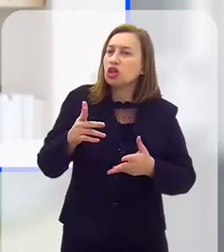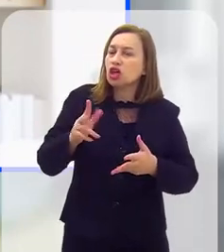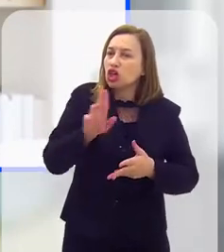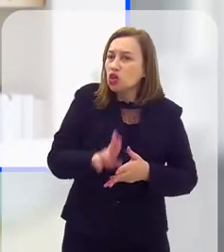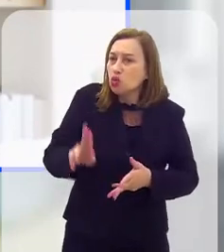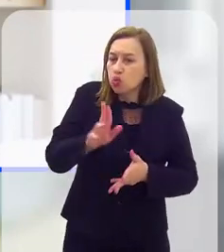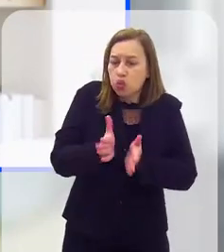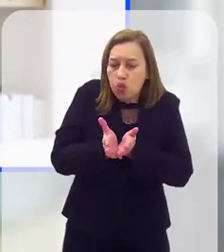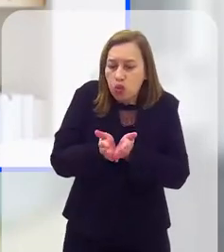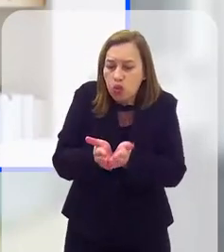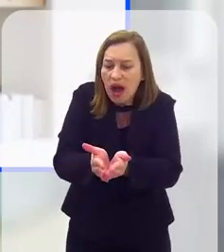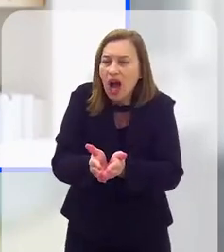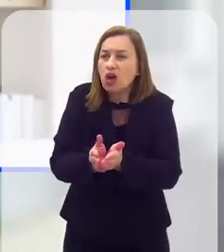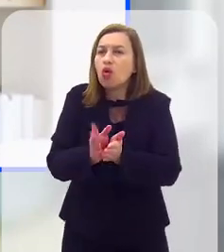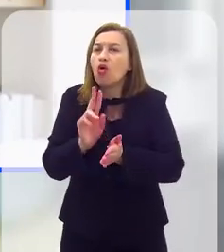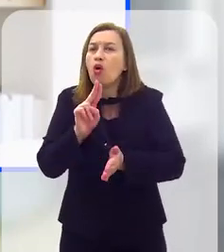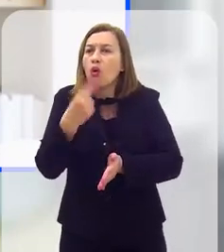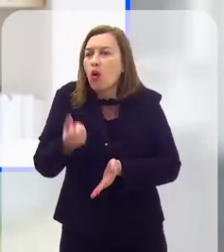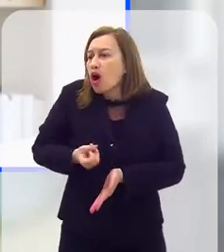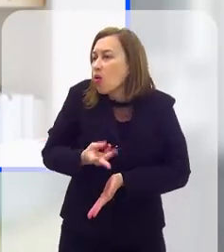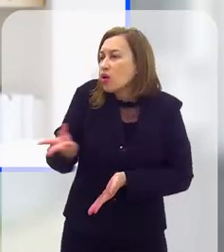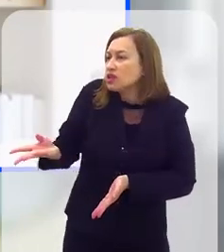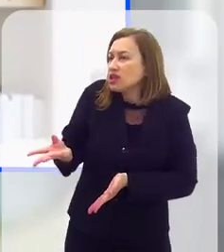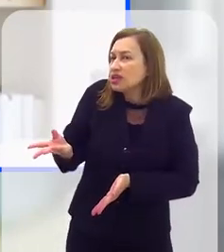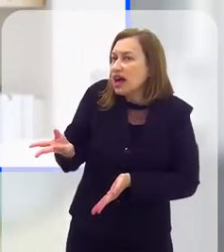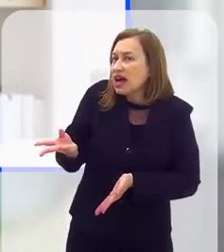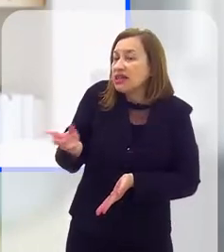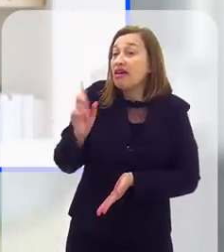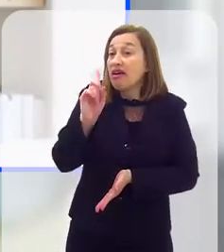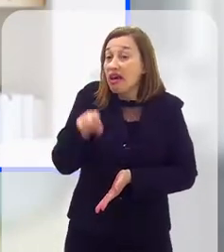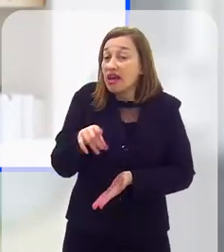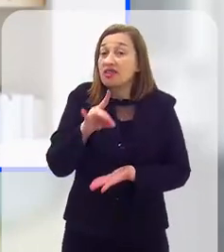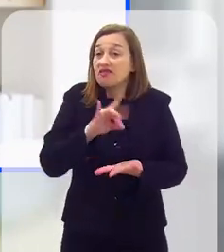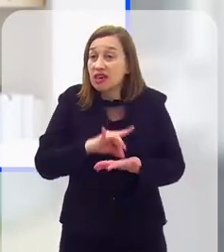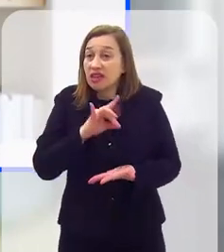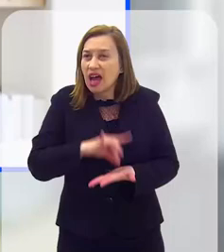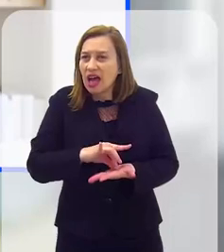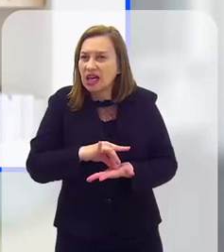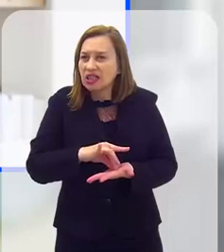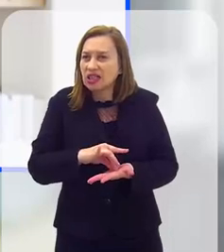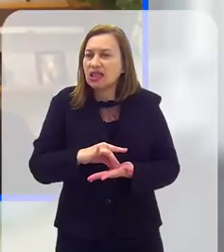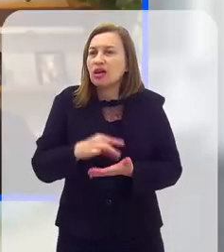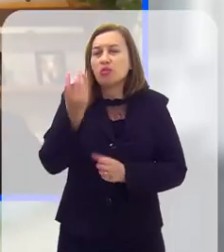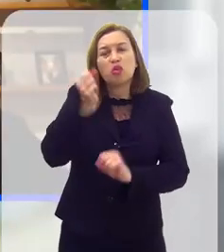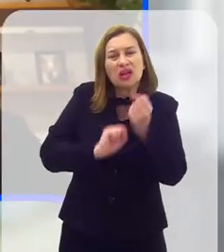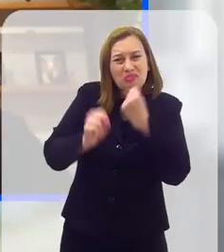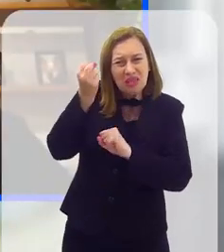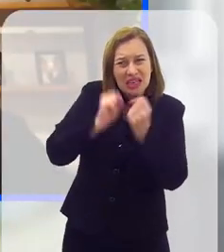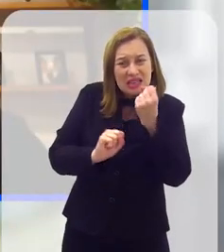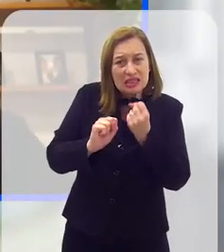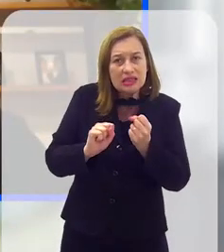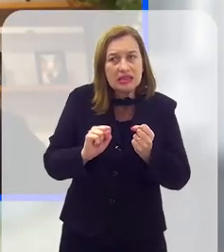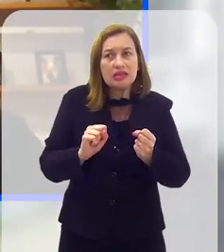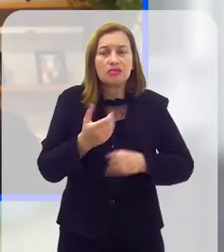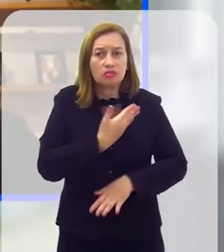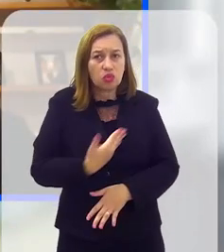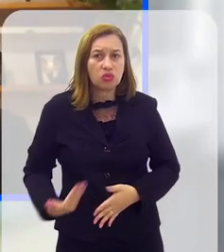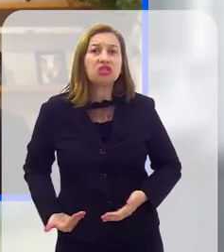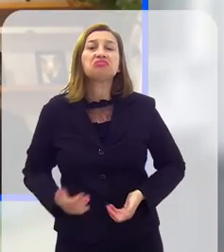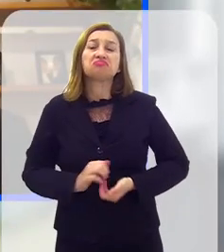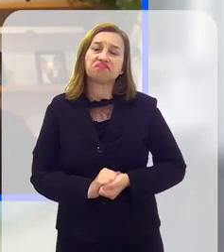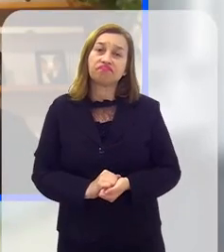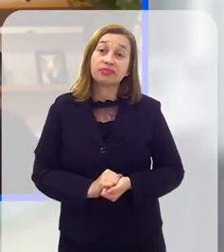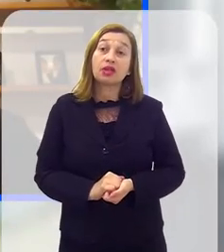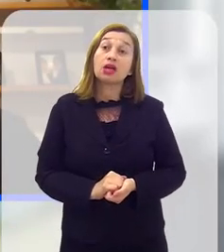que utilizam embarcações, enfim, ou essa quantidade absurda é mesmo despejado por gestão pública, digamos assim?